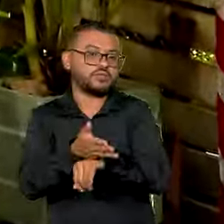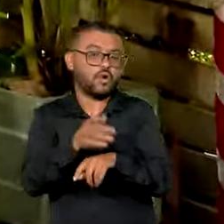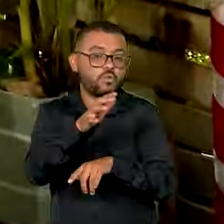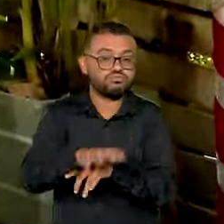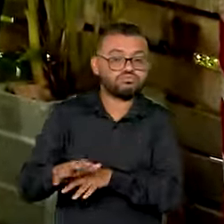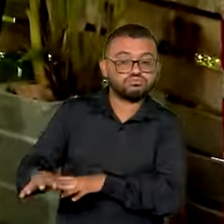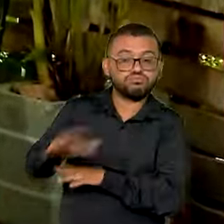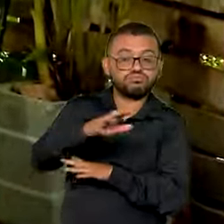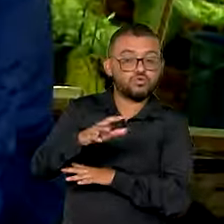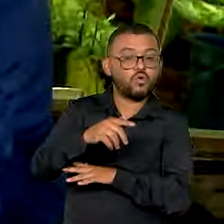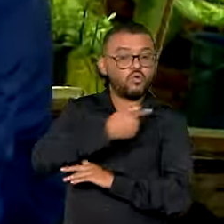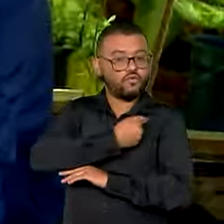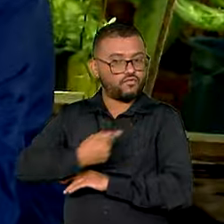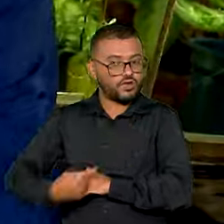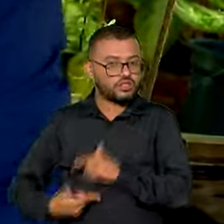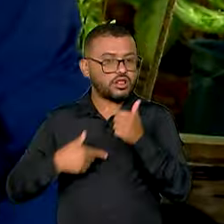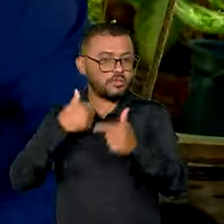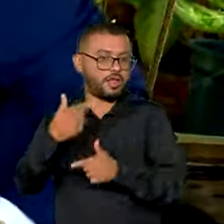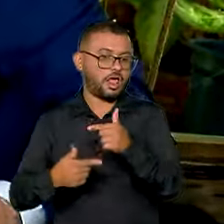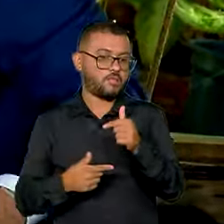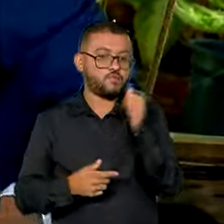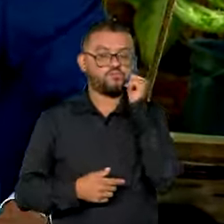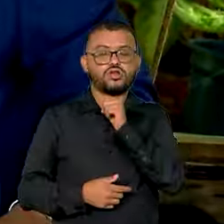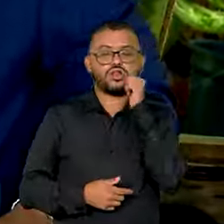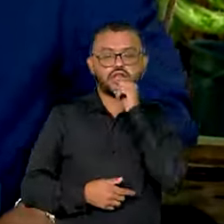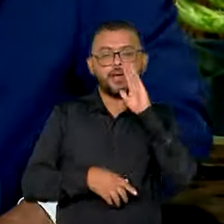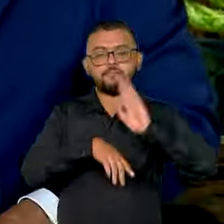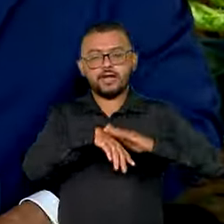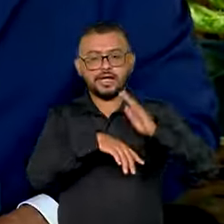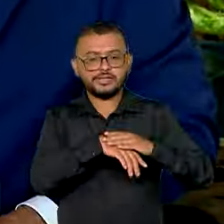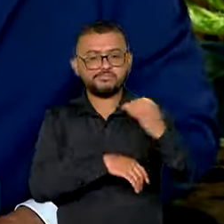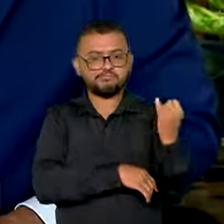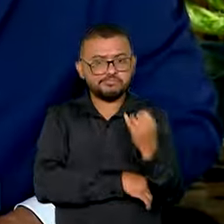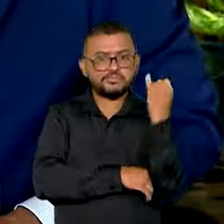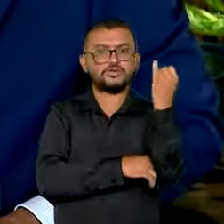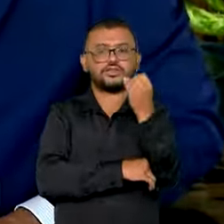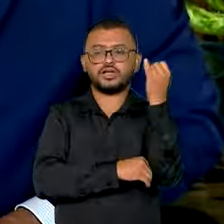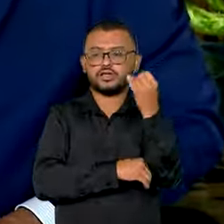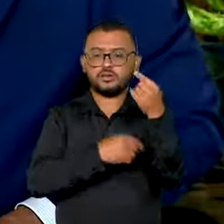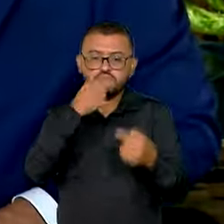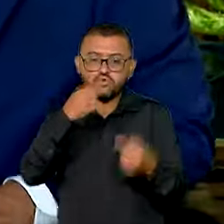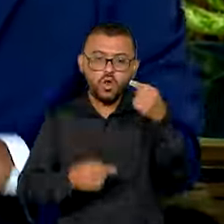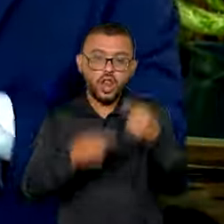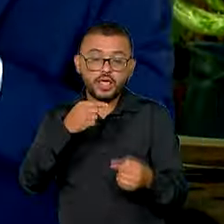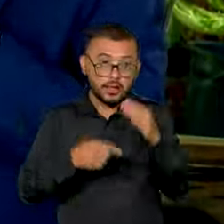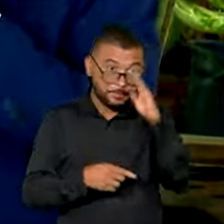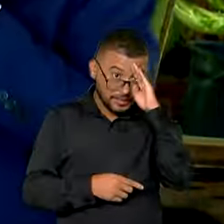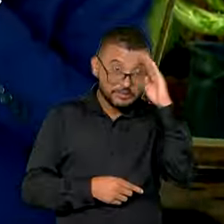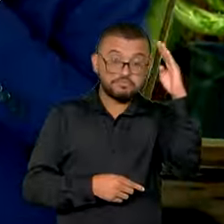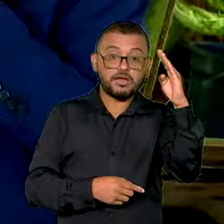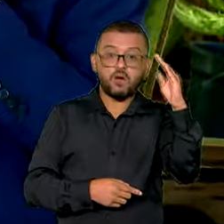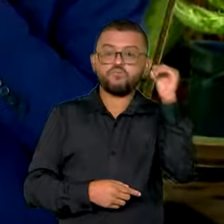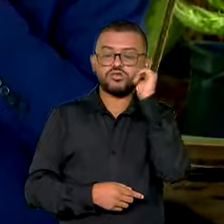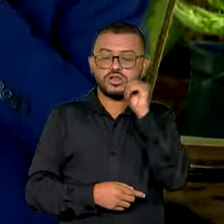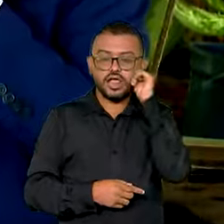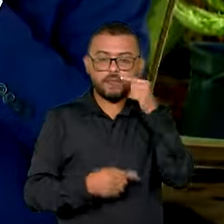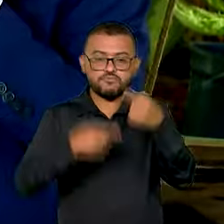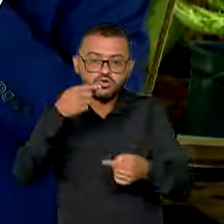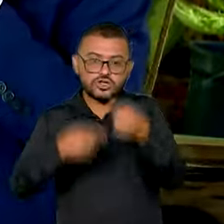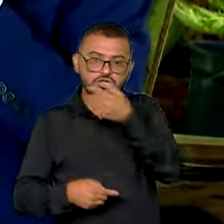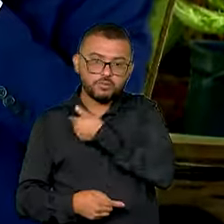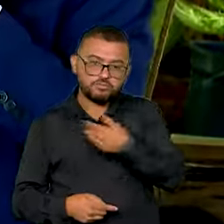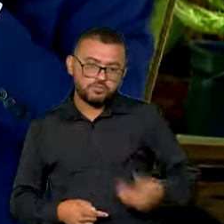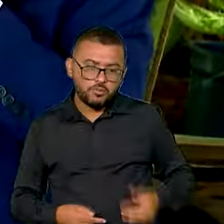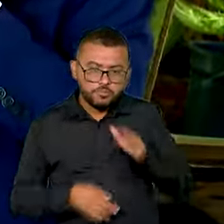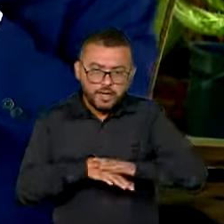espaços de poder. As mulheres têm um papel prioritário nas políticas públicas, que é para elas, para a maioria